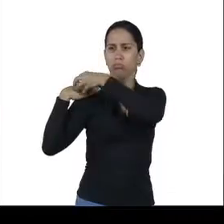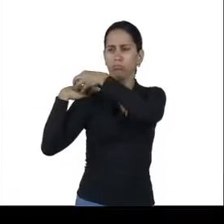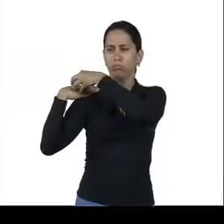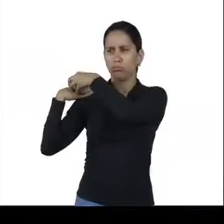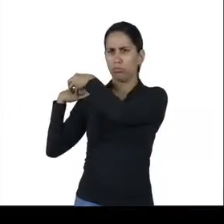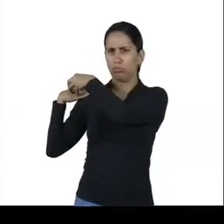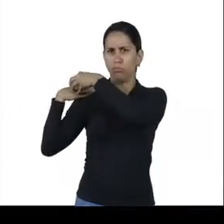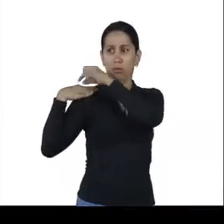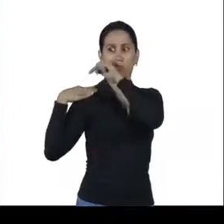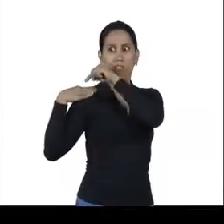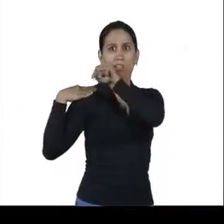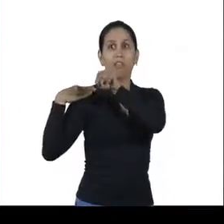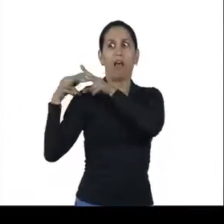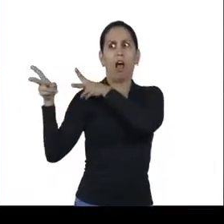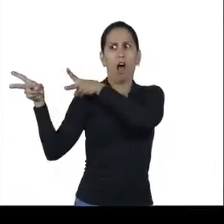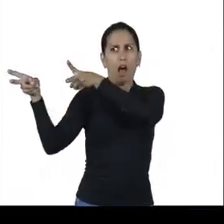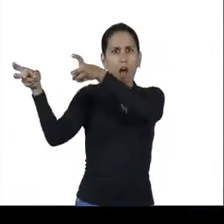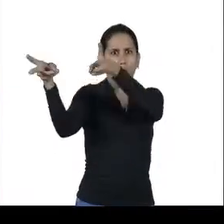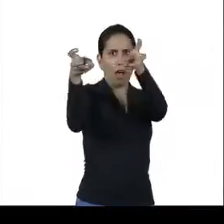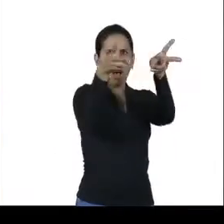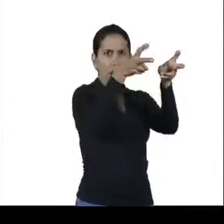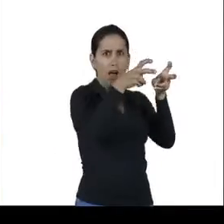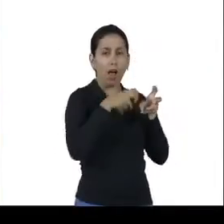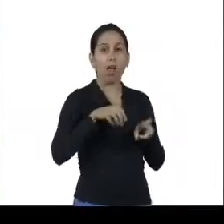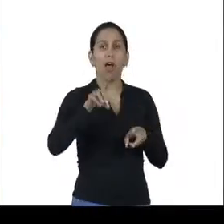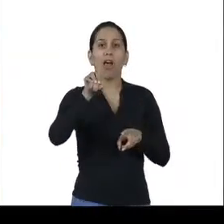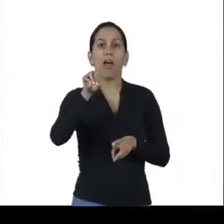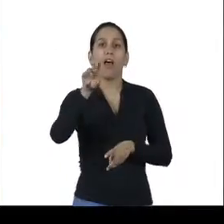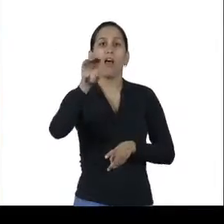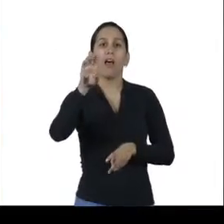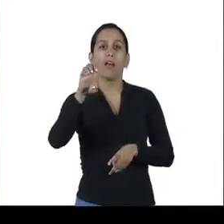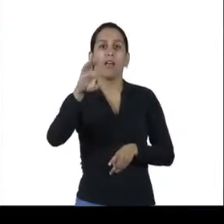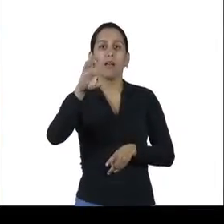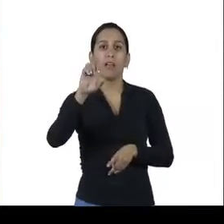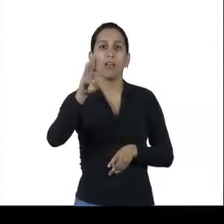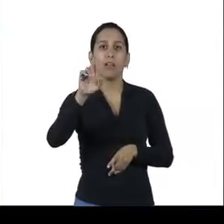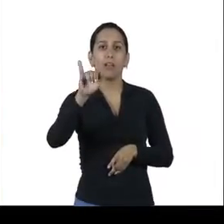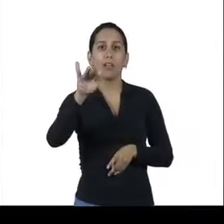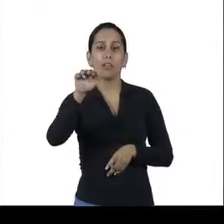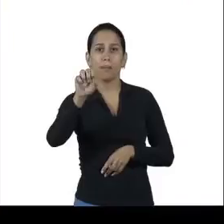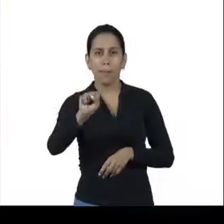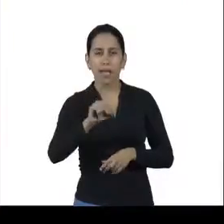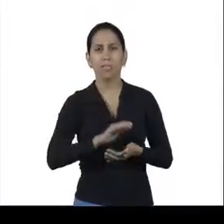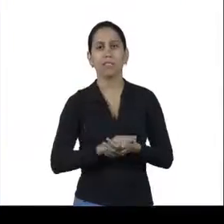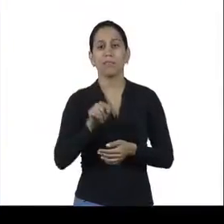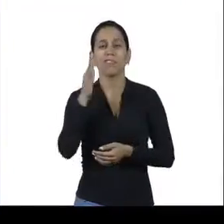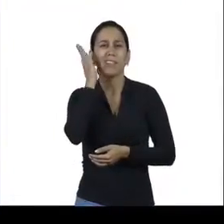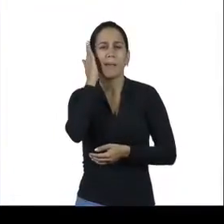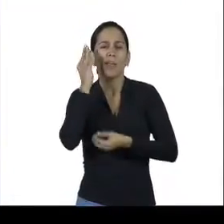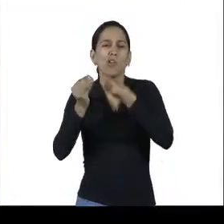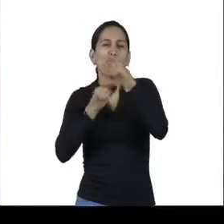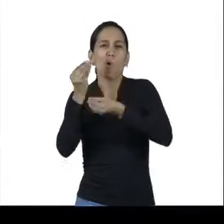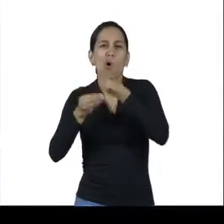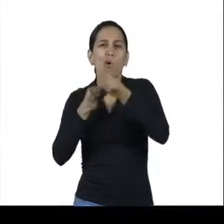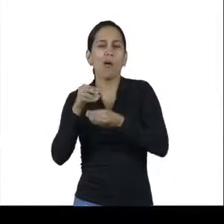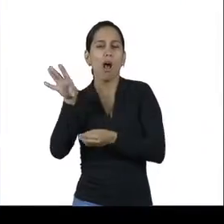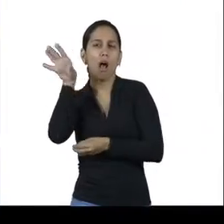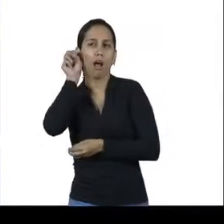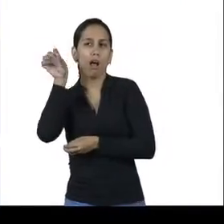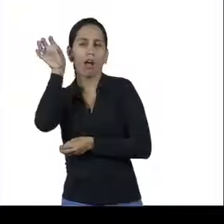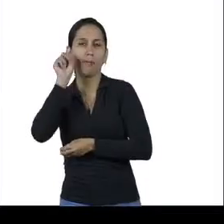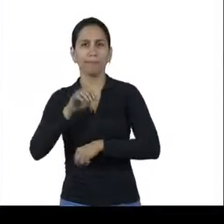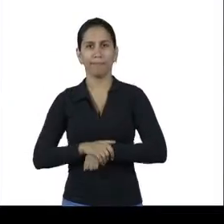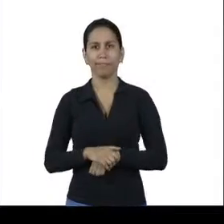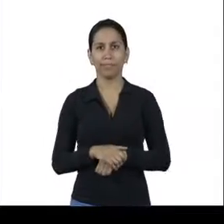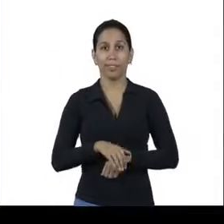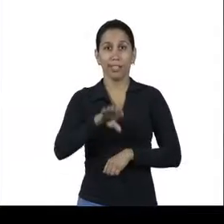nível de ruído em decibéis. Tudo para garantir que o trabalhador preserve sempre sua audição. Os EPIs são para o corpo